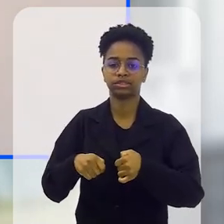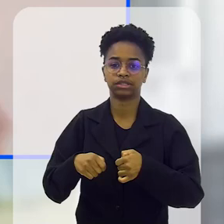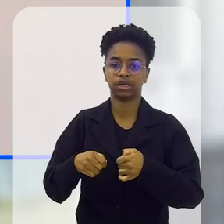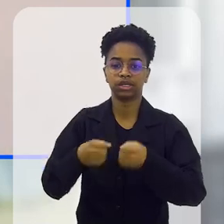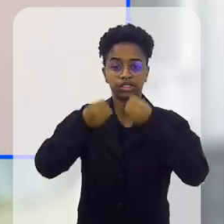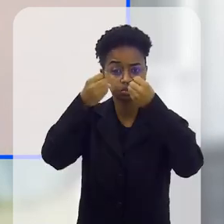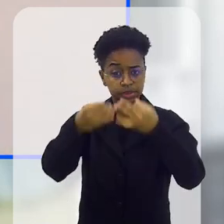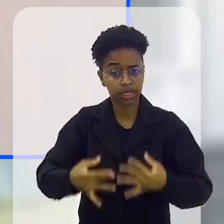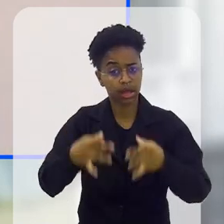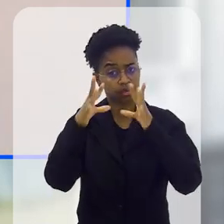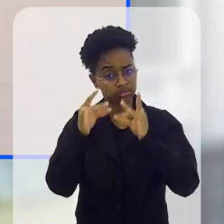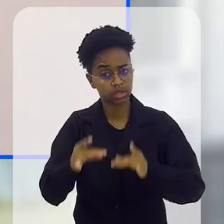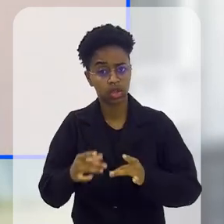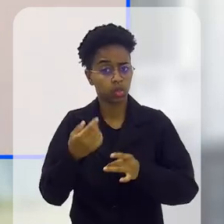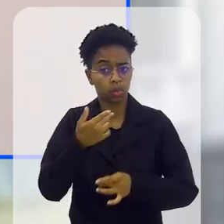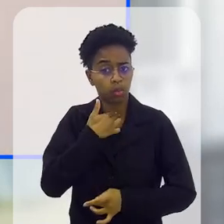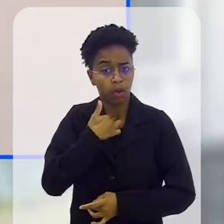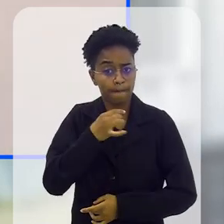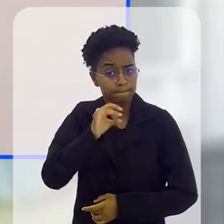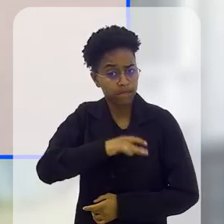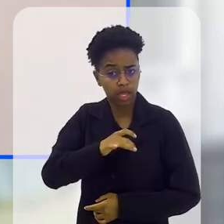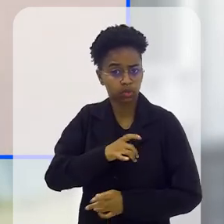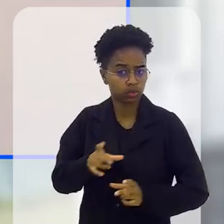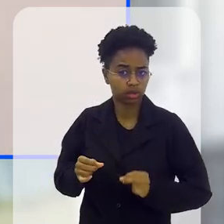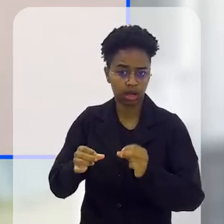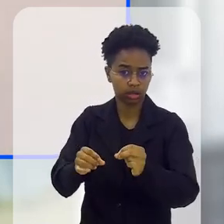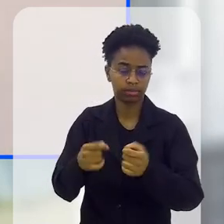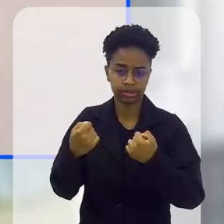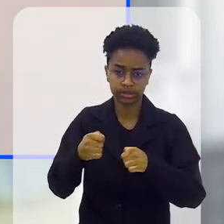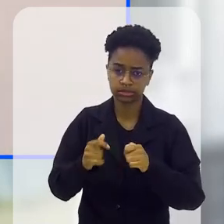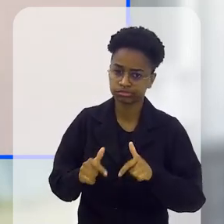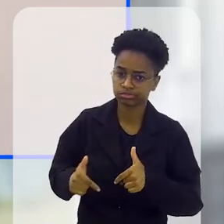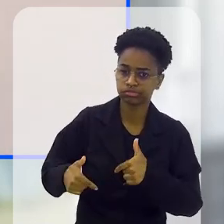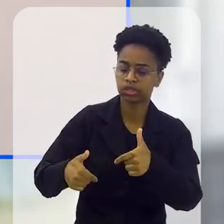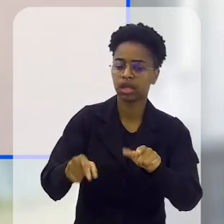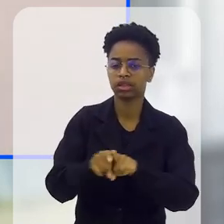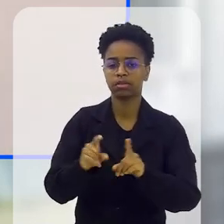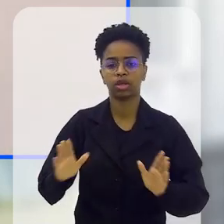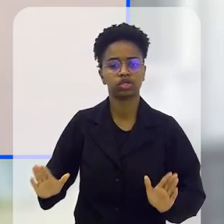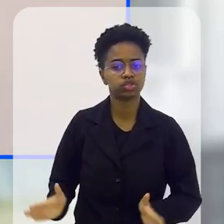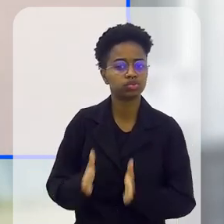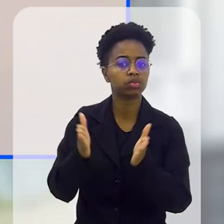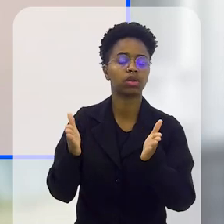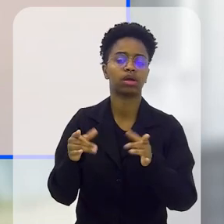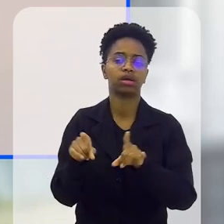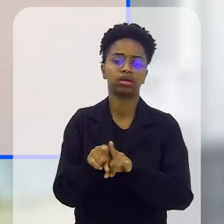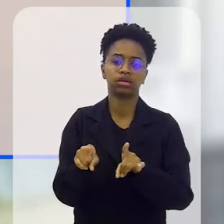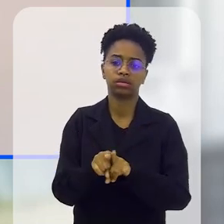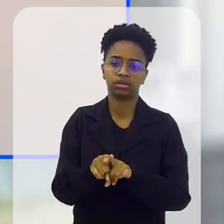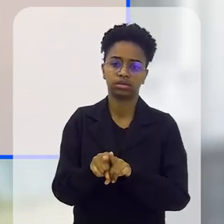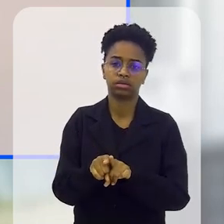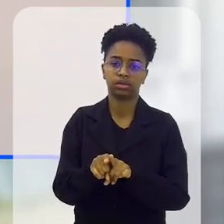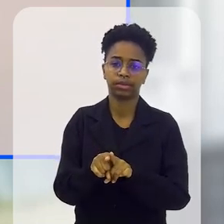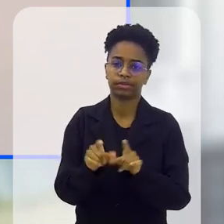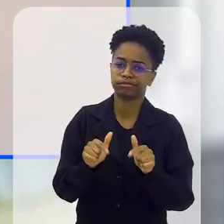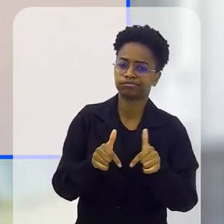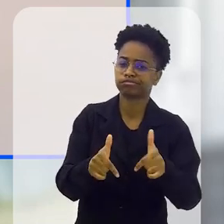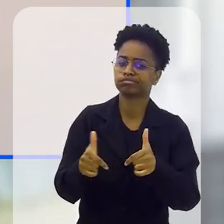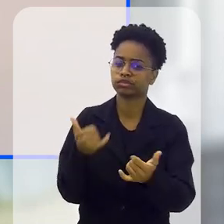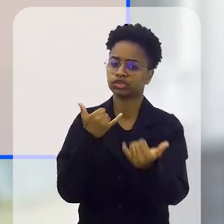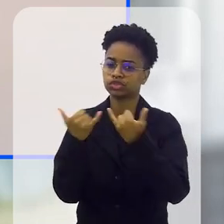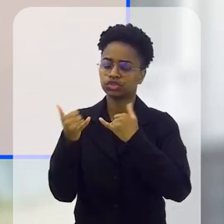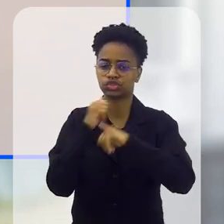desmistificar o câncer, precisa não ter medo dele, a gente precisa enfrentar e precisa sim estimular, fazer muitas